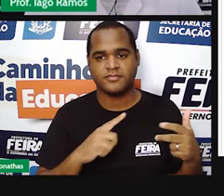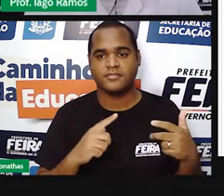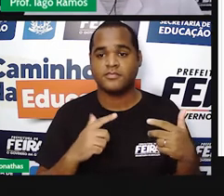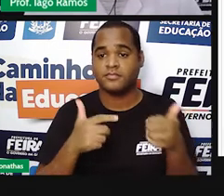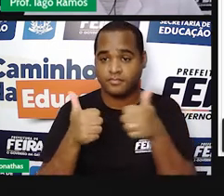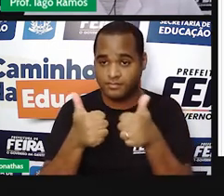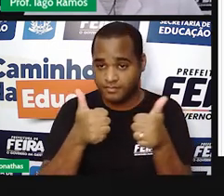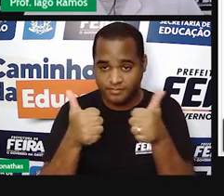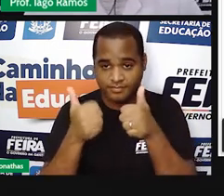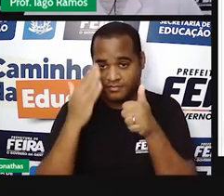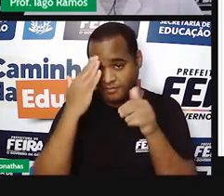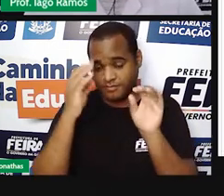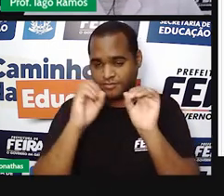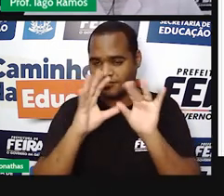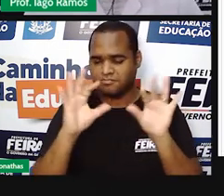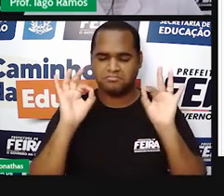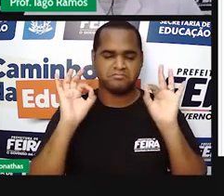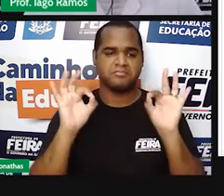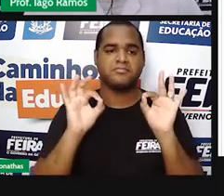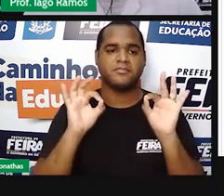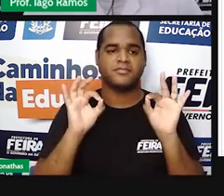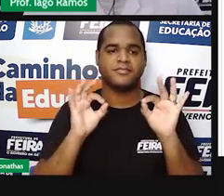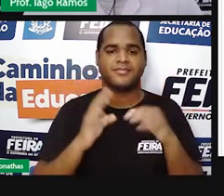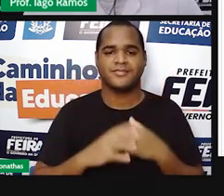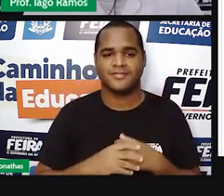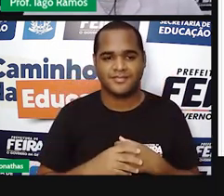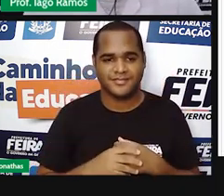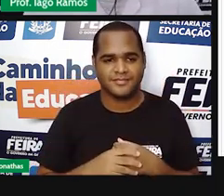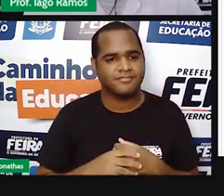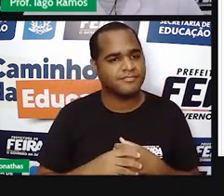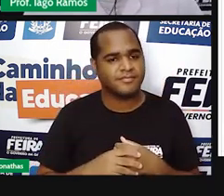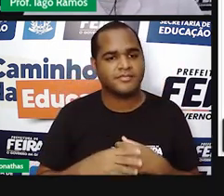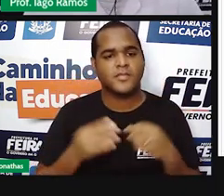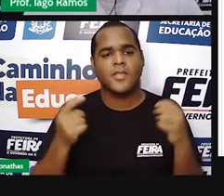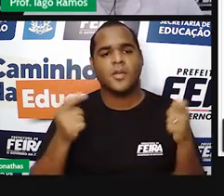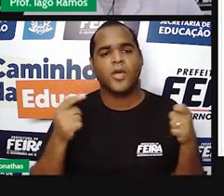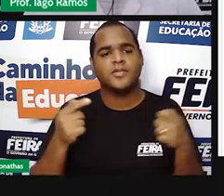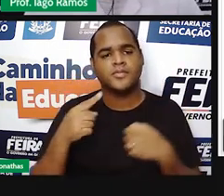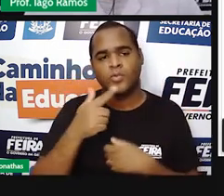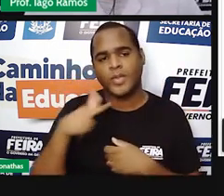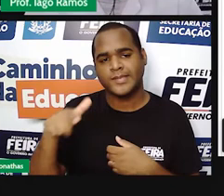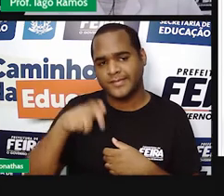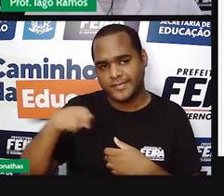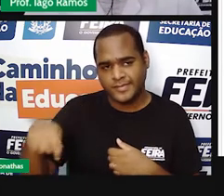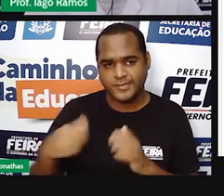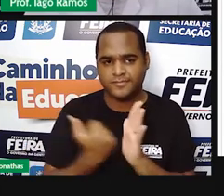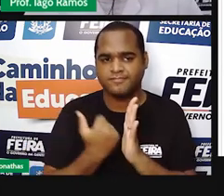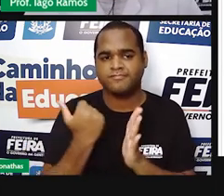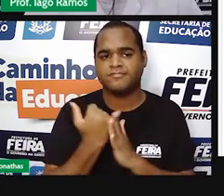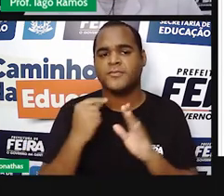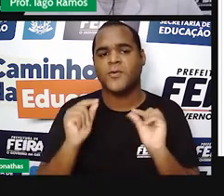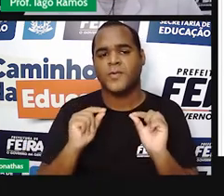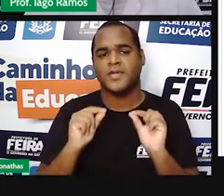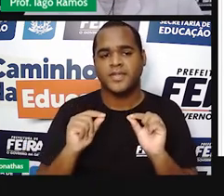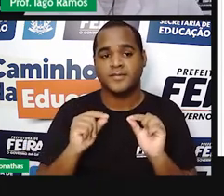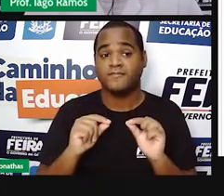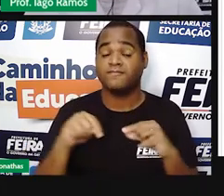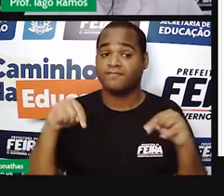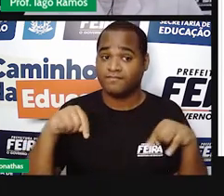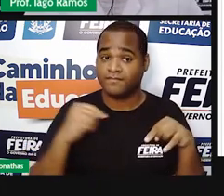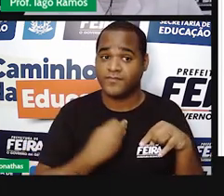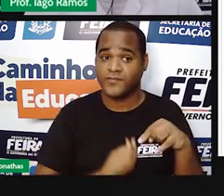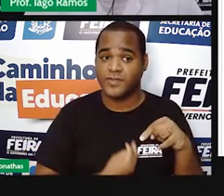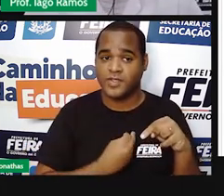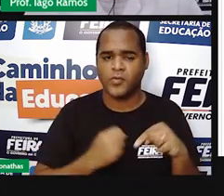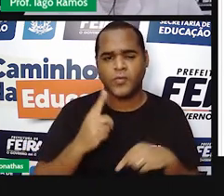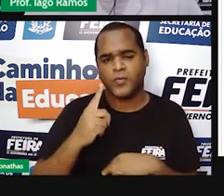Beleza! Massa! E o que é que a gente pode escrever mais aqui, né? A